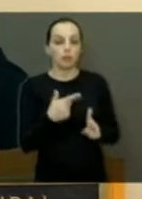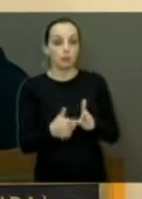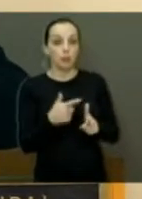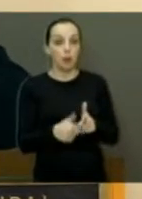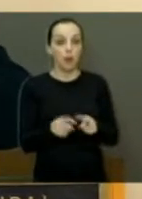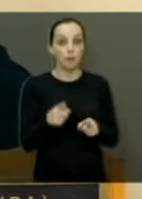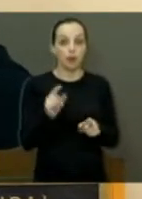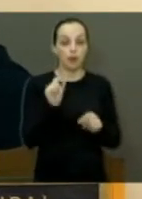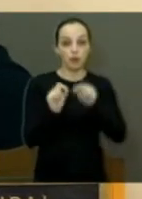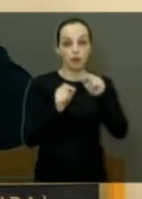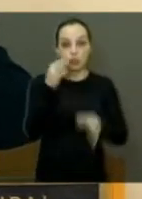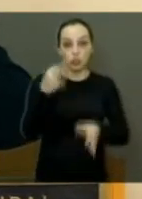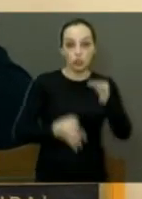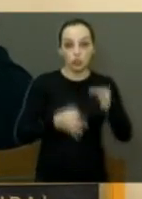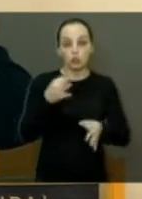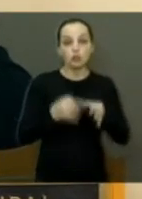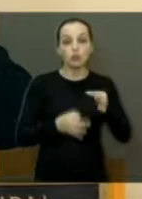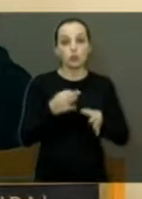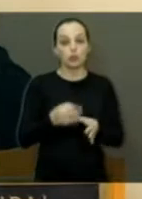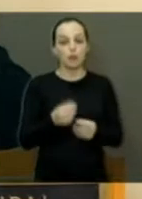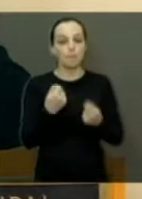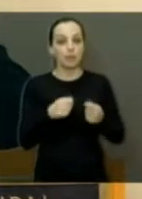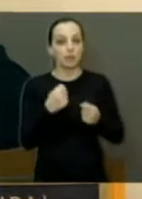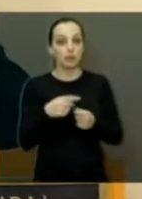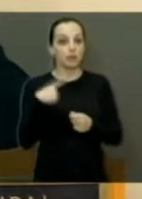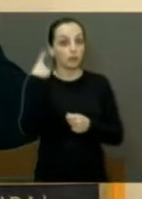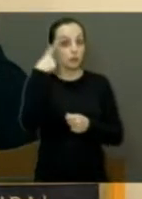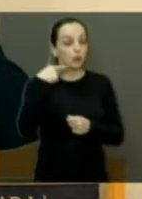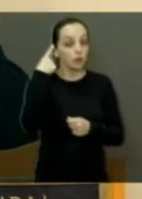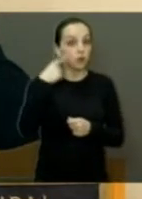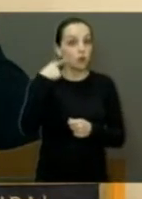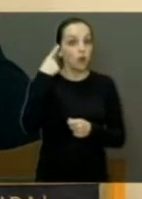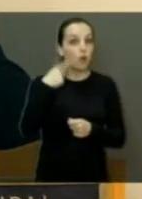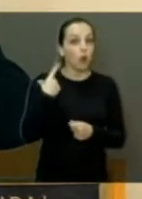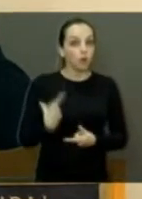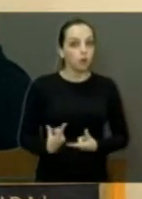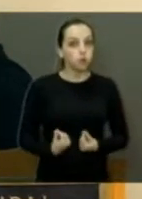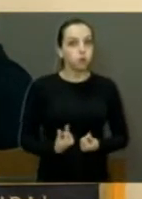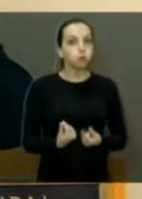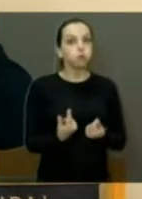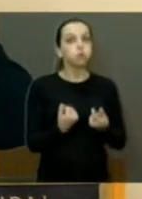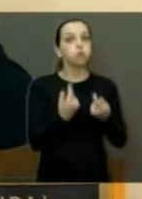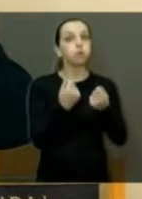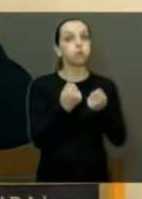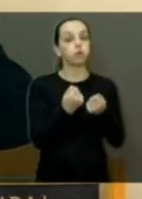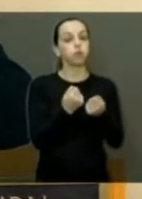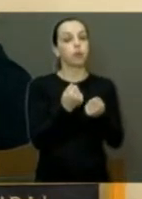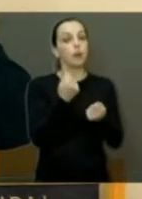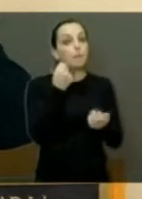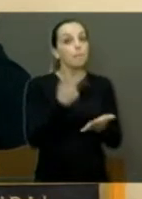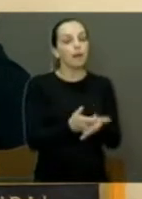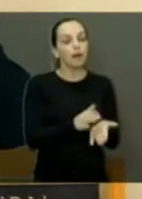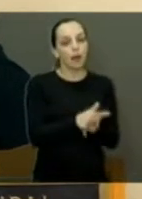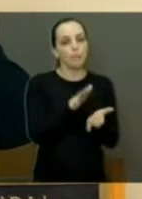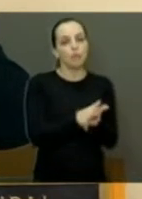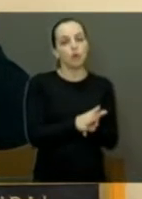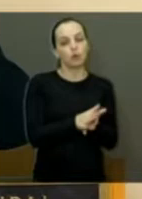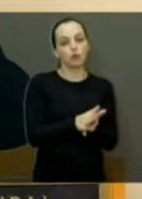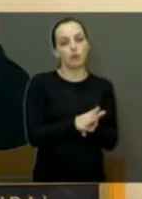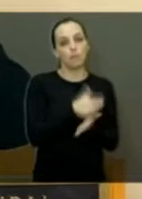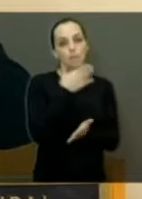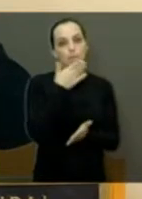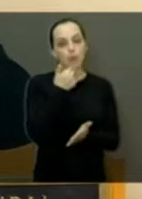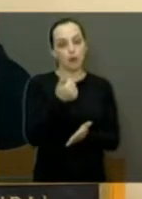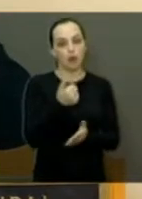para a justiça, você tem que constituir um advogado, e acaba ficando muito mais caro do que você pagar a multa. E quando